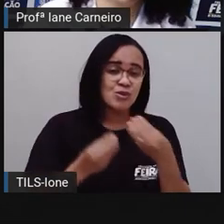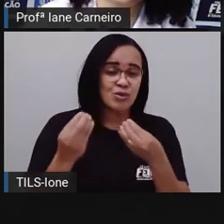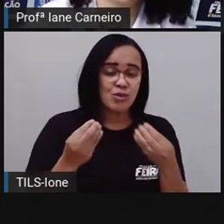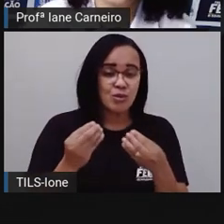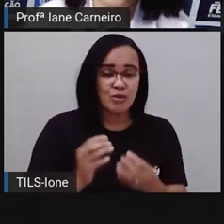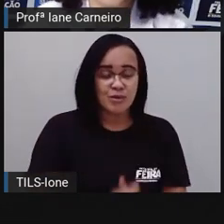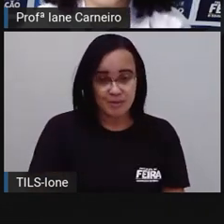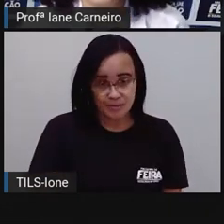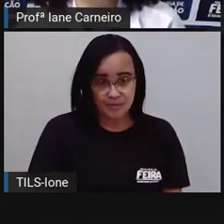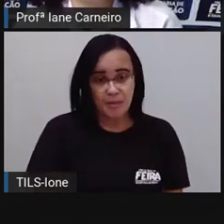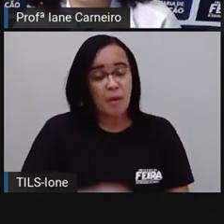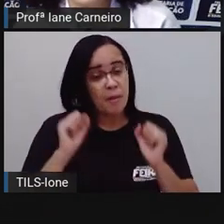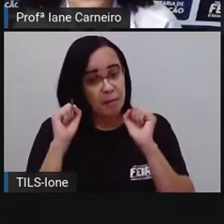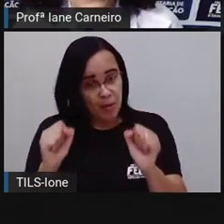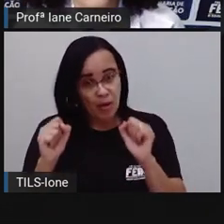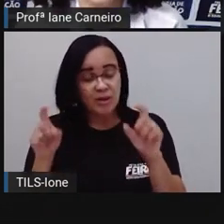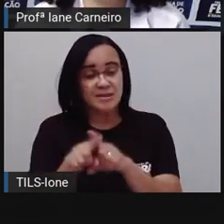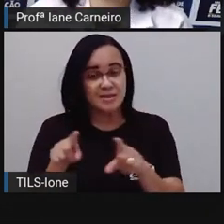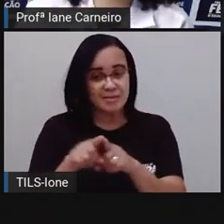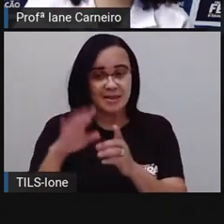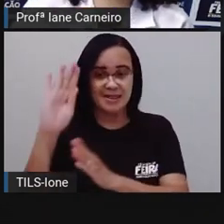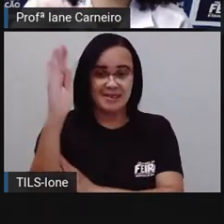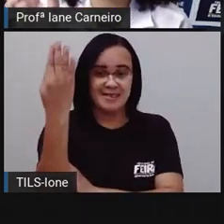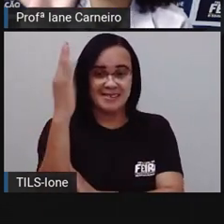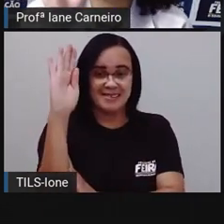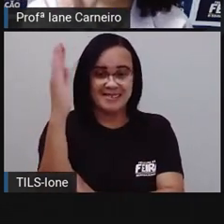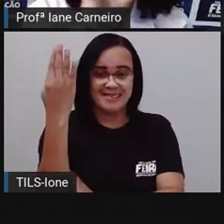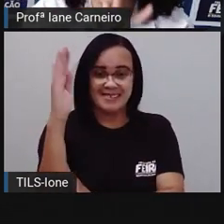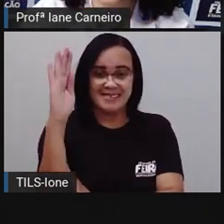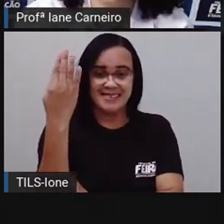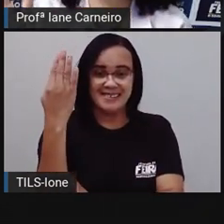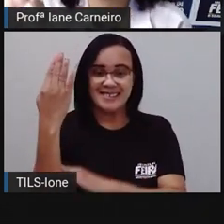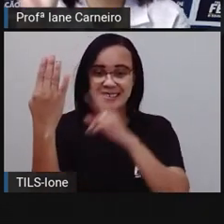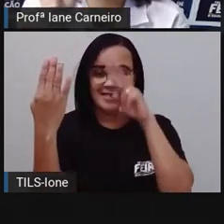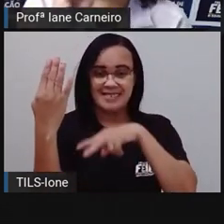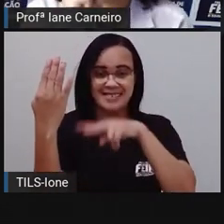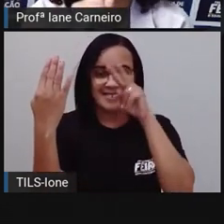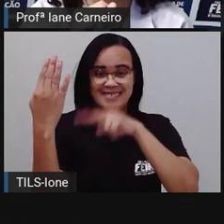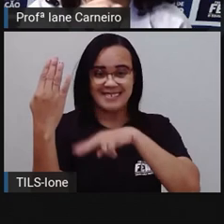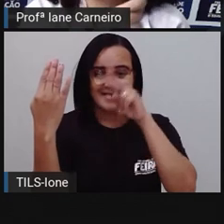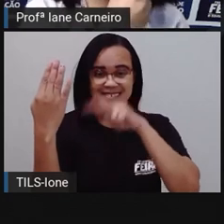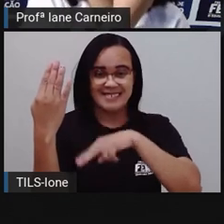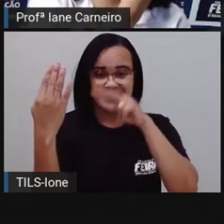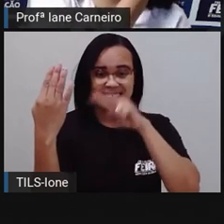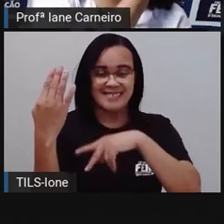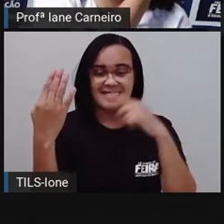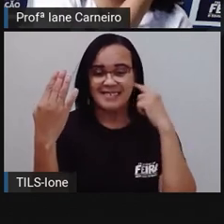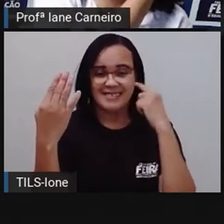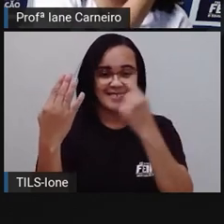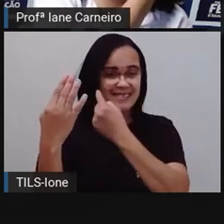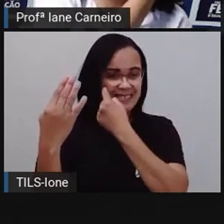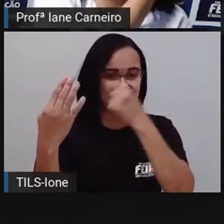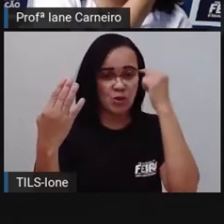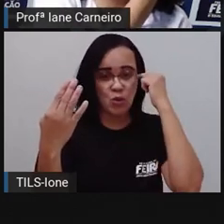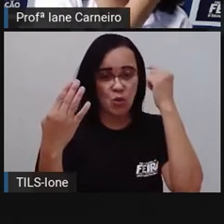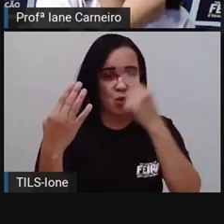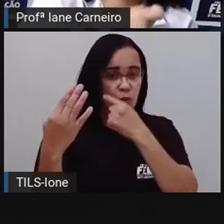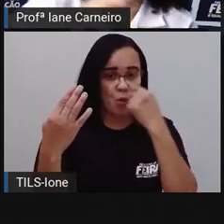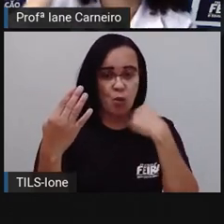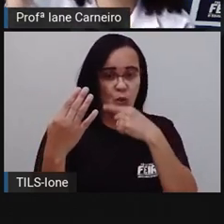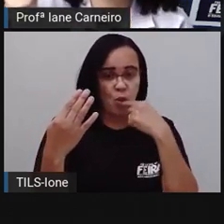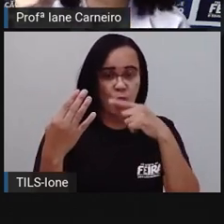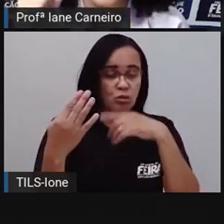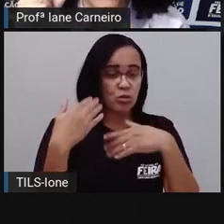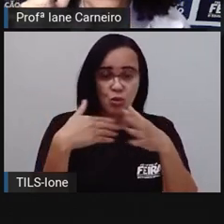você pode, de frente pra o espelho, né? Enquanto você tá lá se olhando, vendo as suas características, você pode pedir à mamãe ou